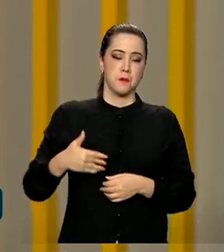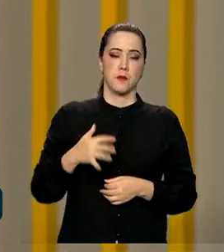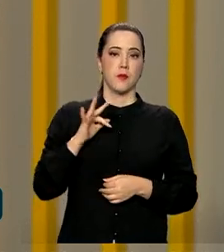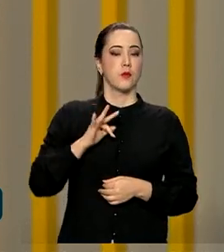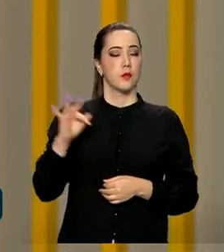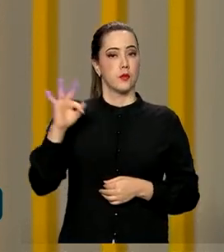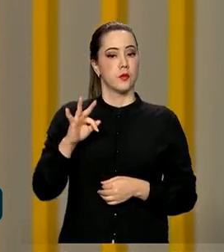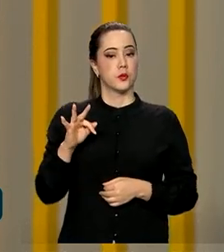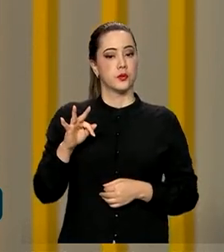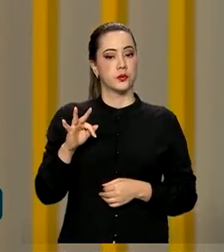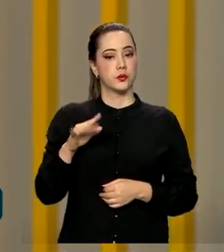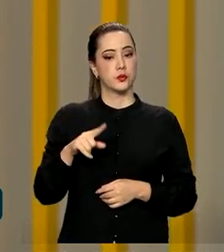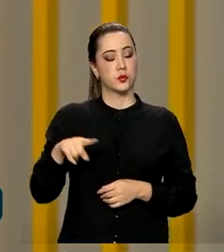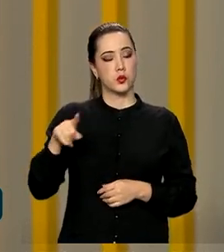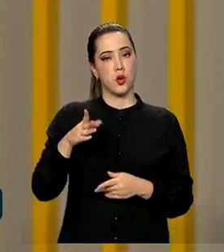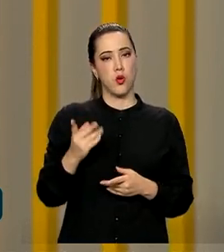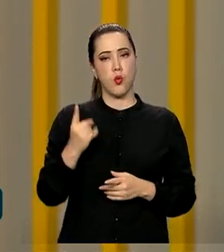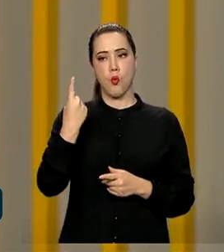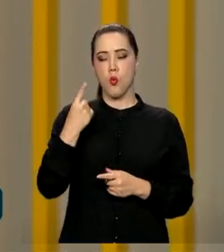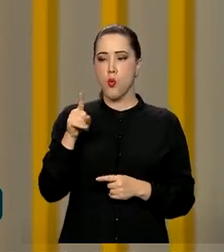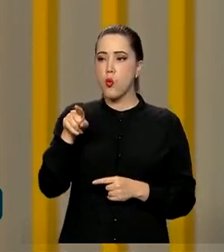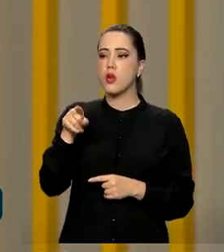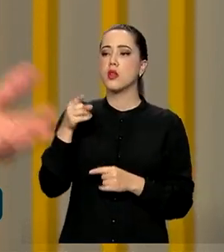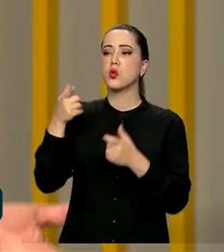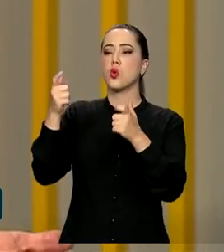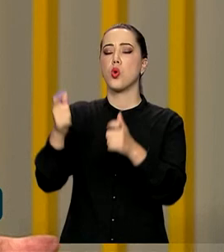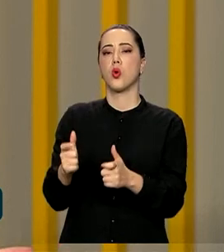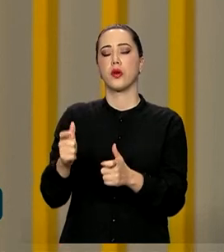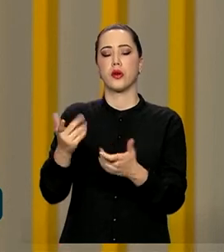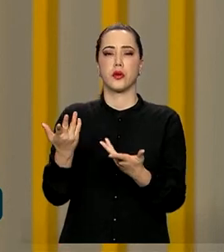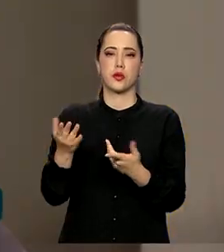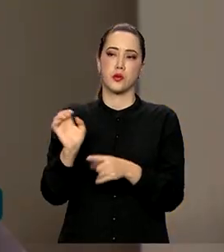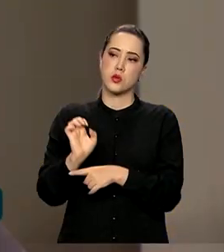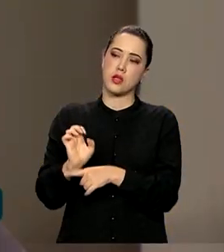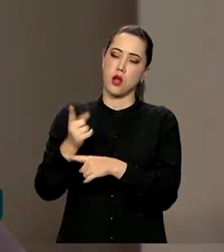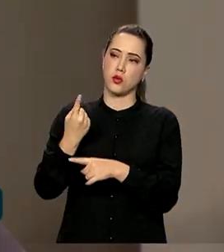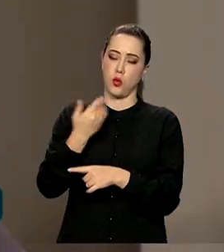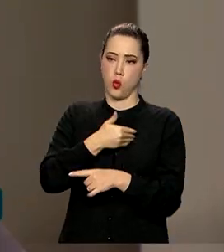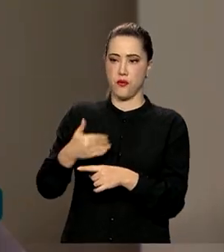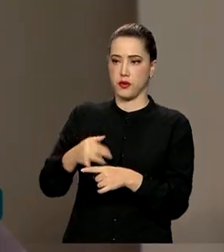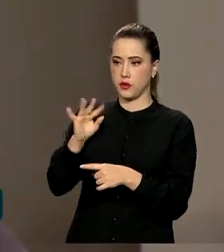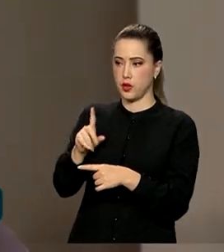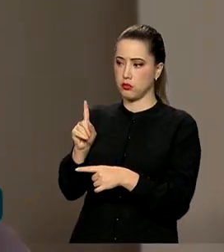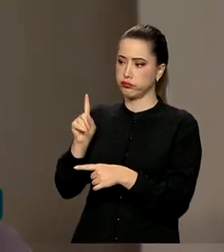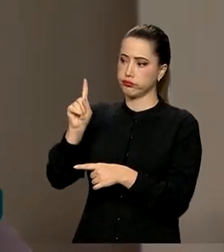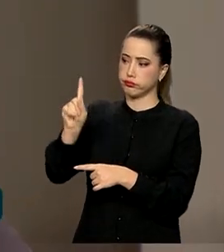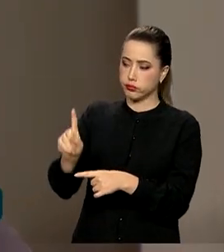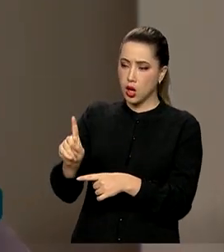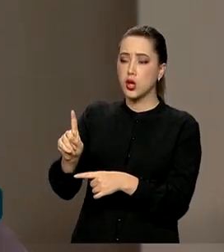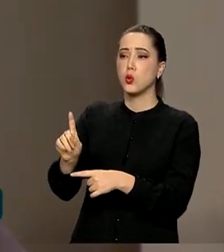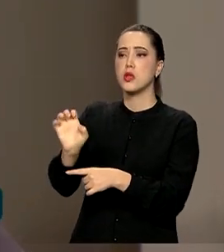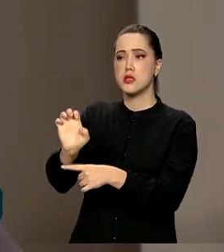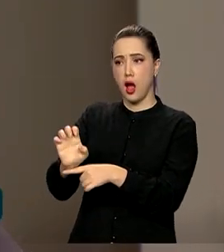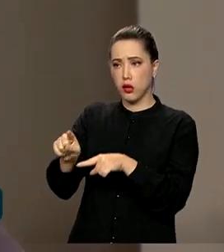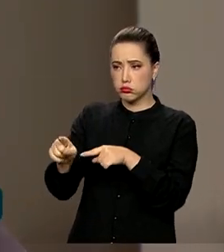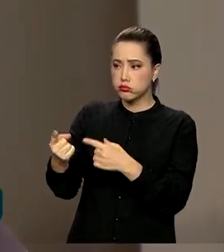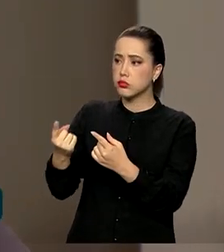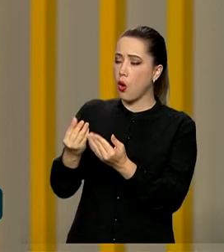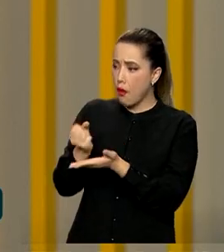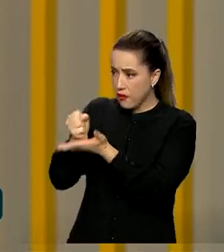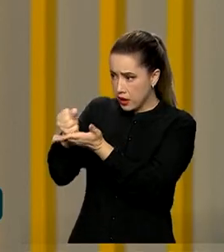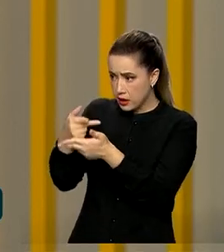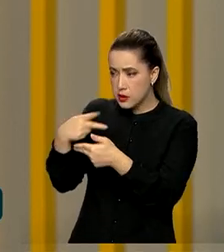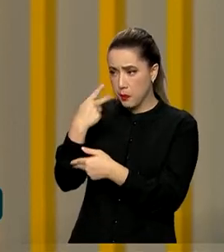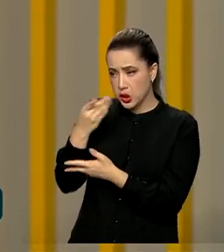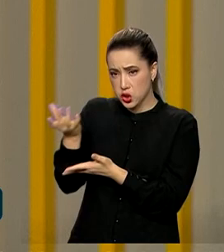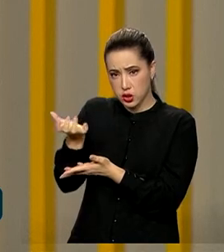indo em uma unidade da federação, em um estado, e oferecendo políticas públicas aos entes